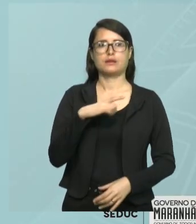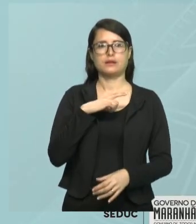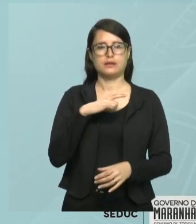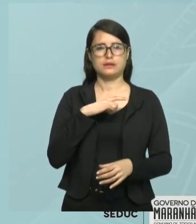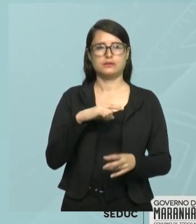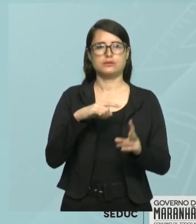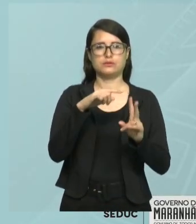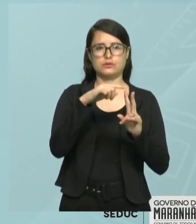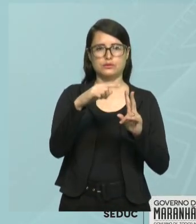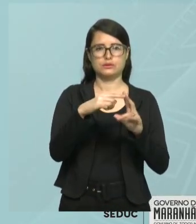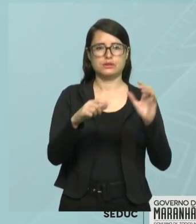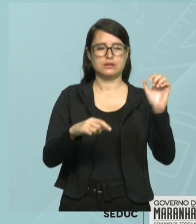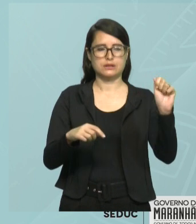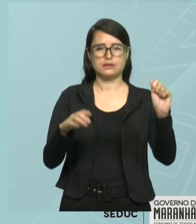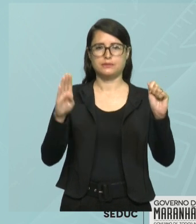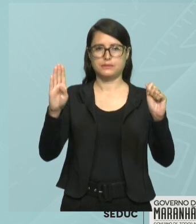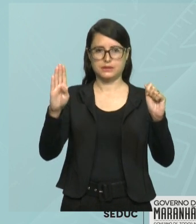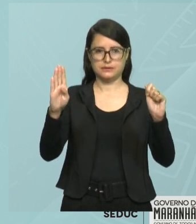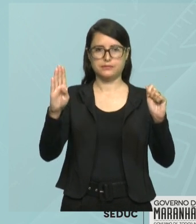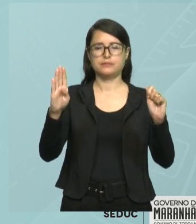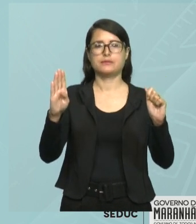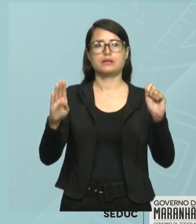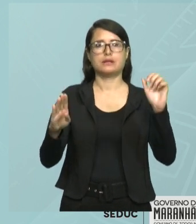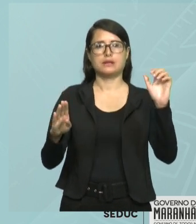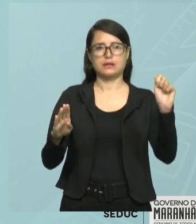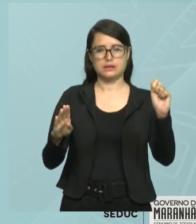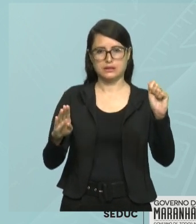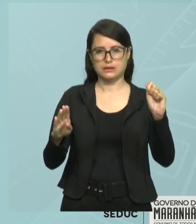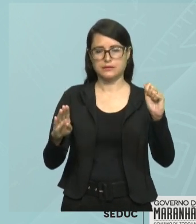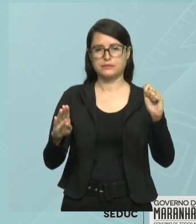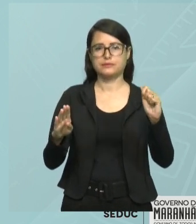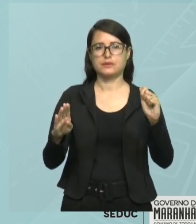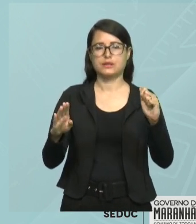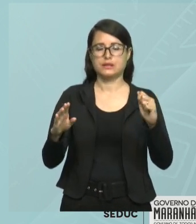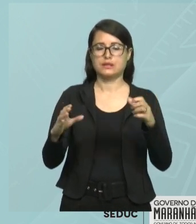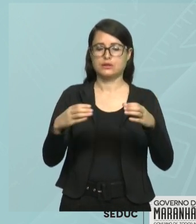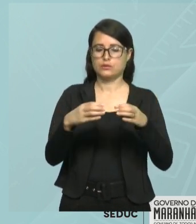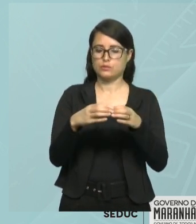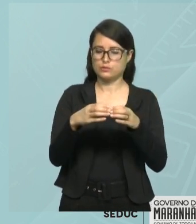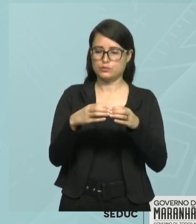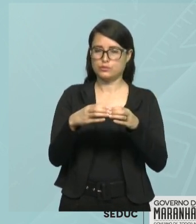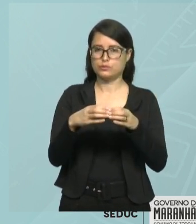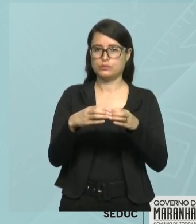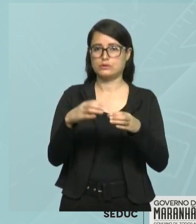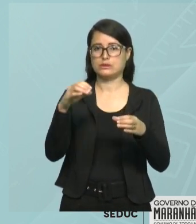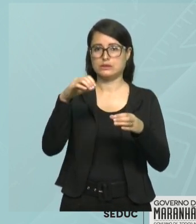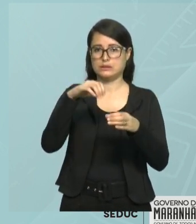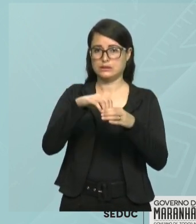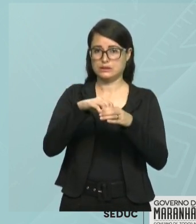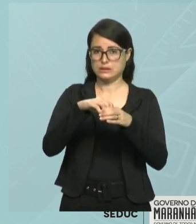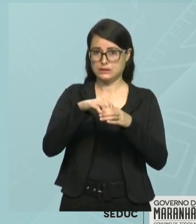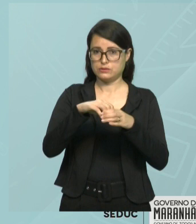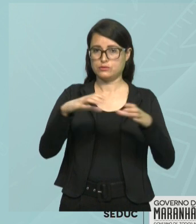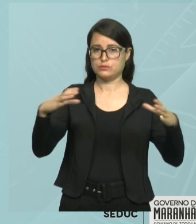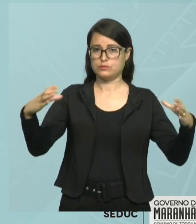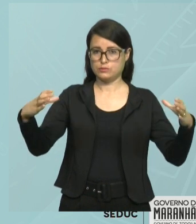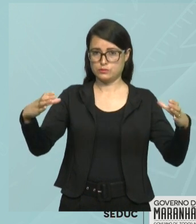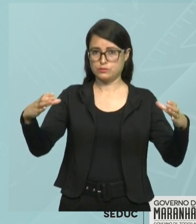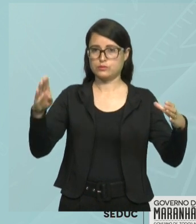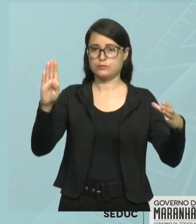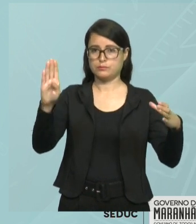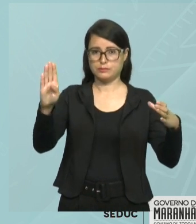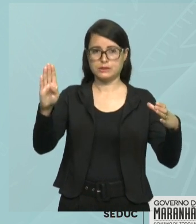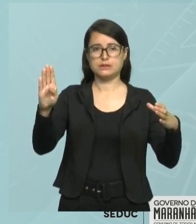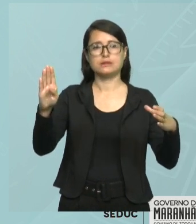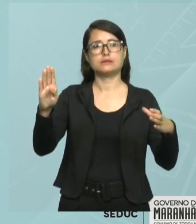B, dizemos que A é o subconjunto de B se cada elemento do conjunto A é